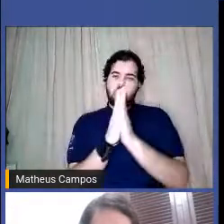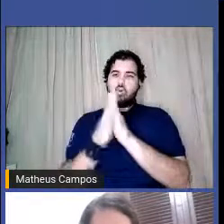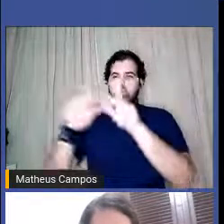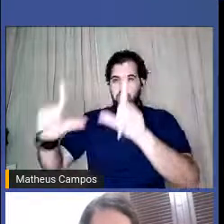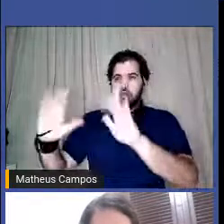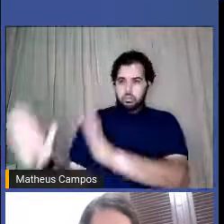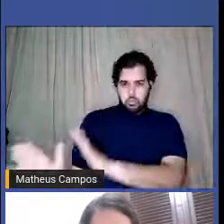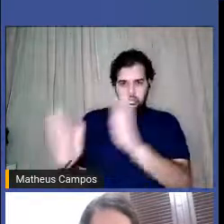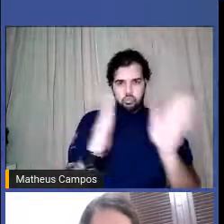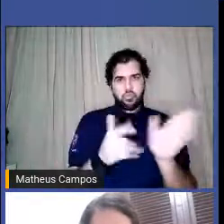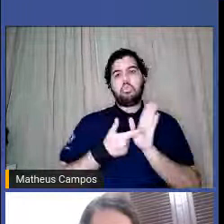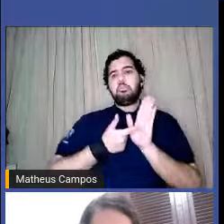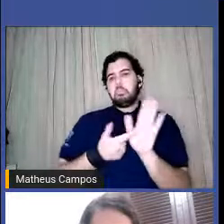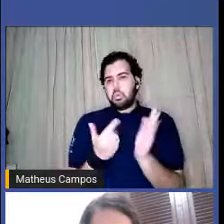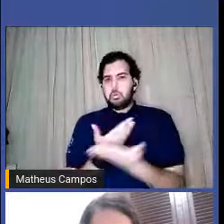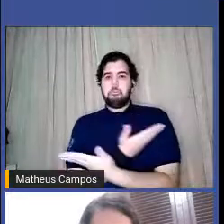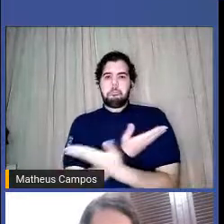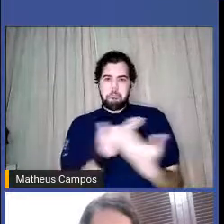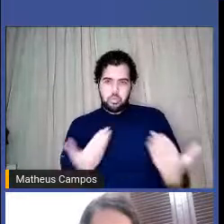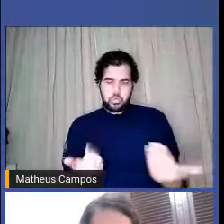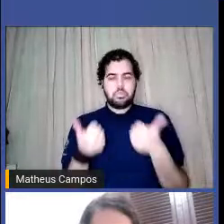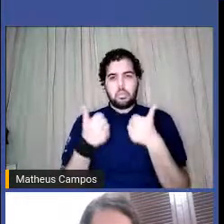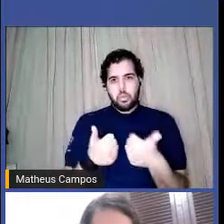me apresentar, mostrar para vocês também.